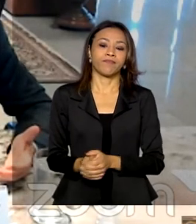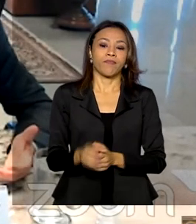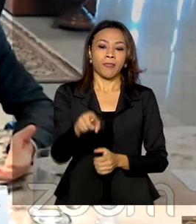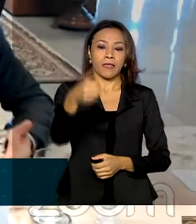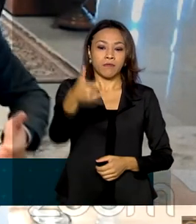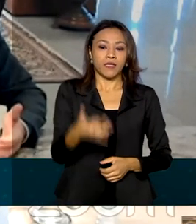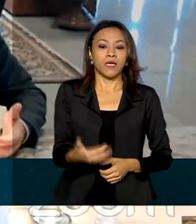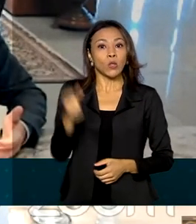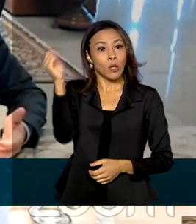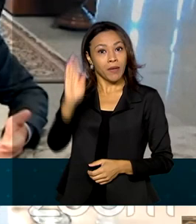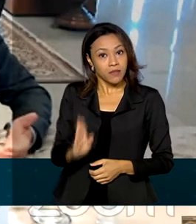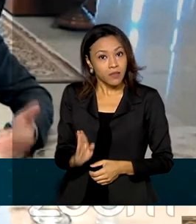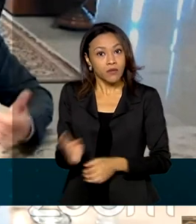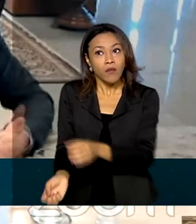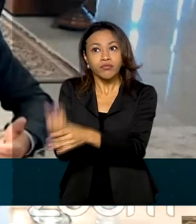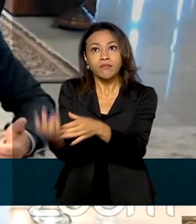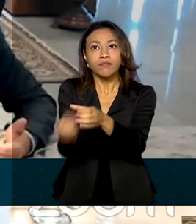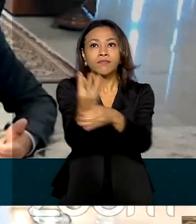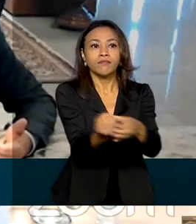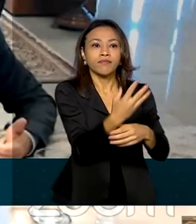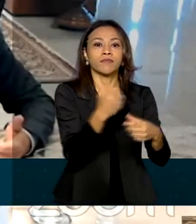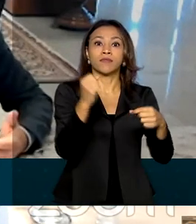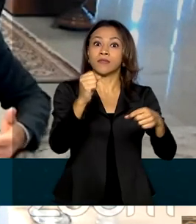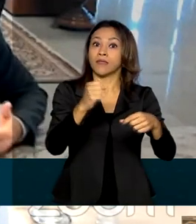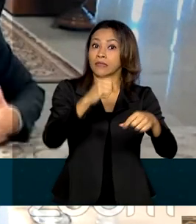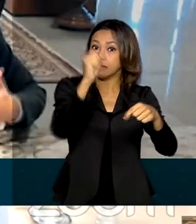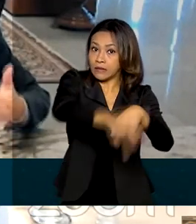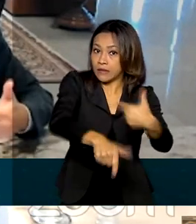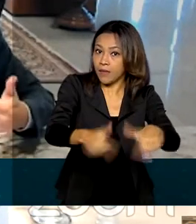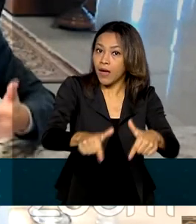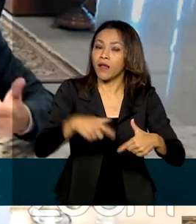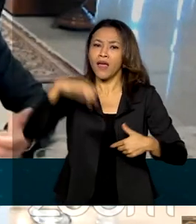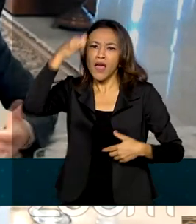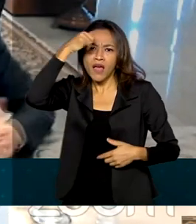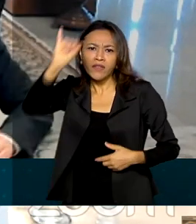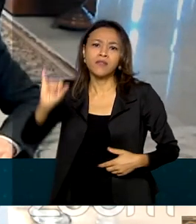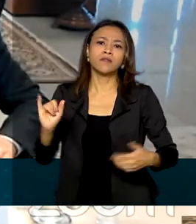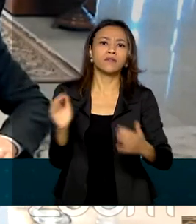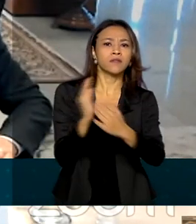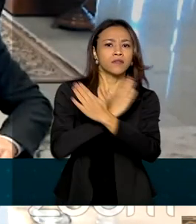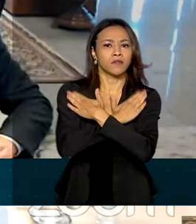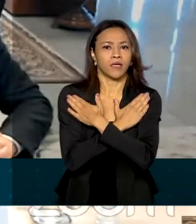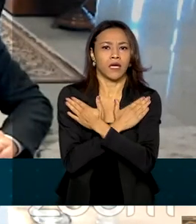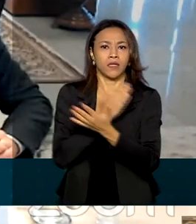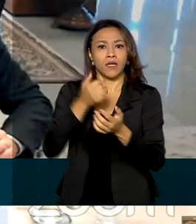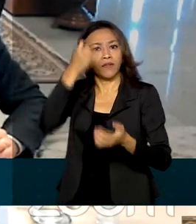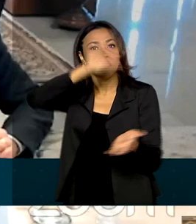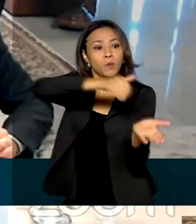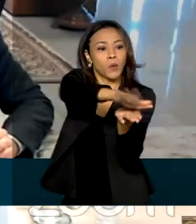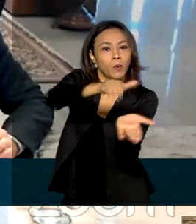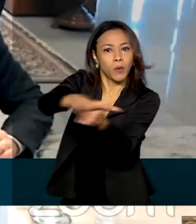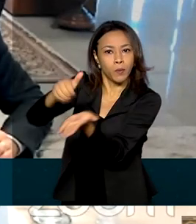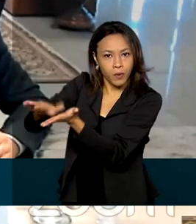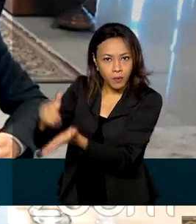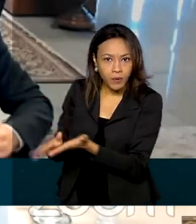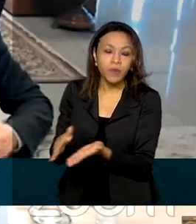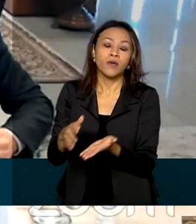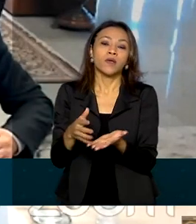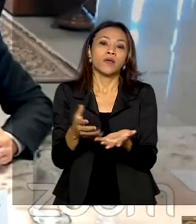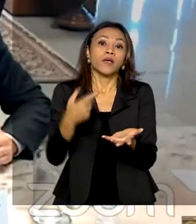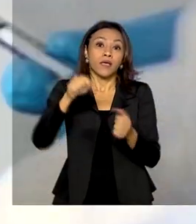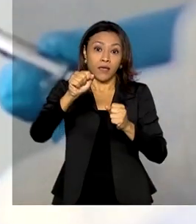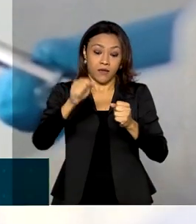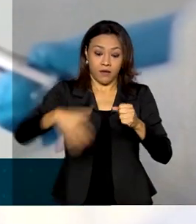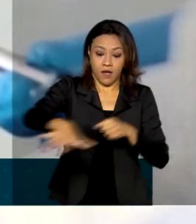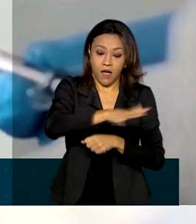empregos, o Brasil está evitando demissões. Nós estamos conseguindo fazer com que a economia continue